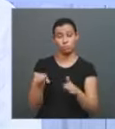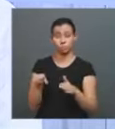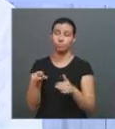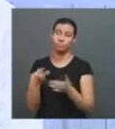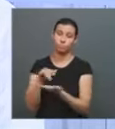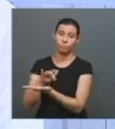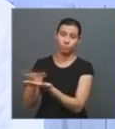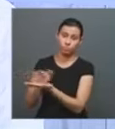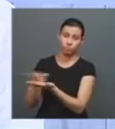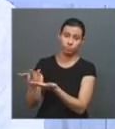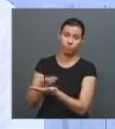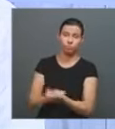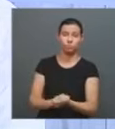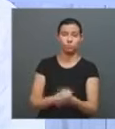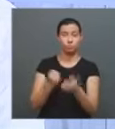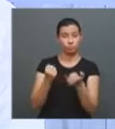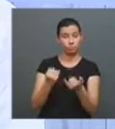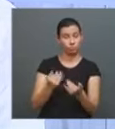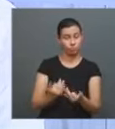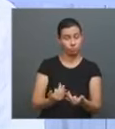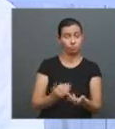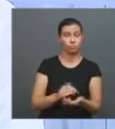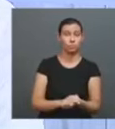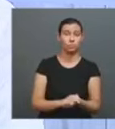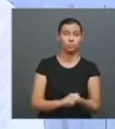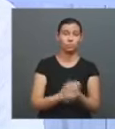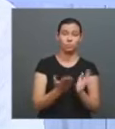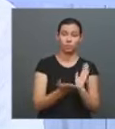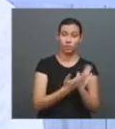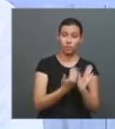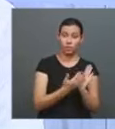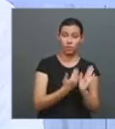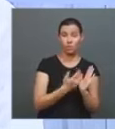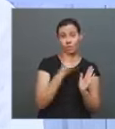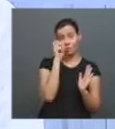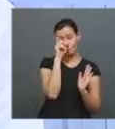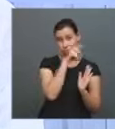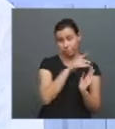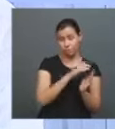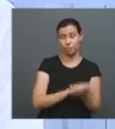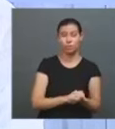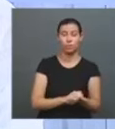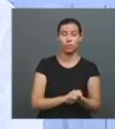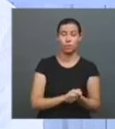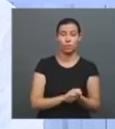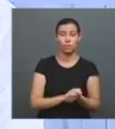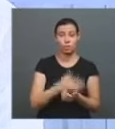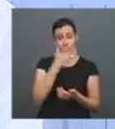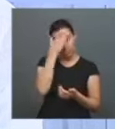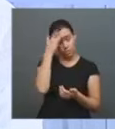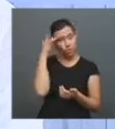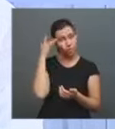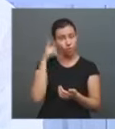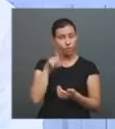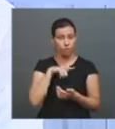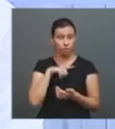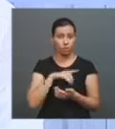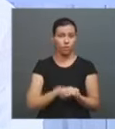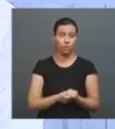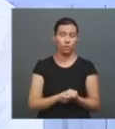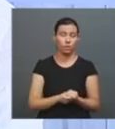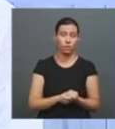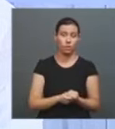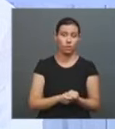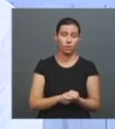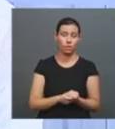foi o que a menina falou também ali, livro é mais complicado. Muita gente ainda tem, eu falei dessa questão do fetiche, mas